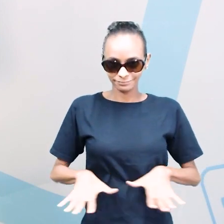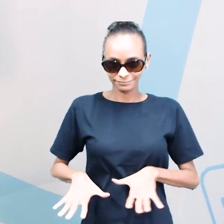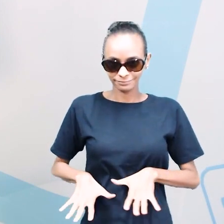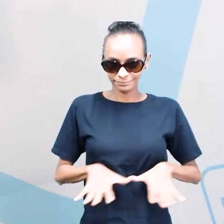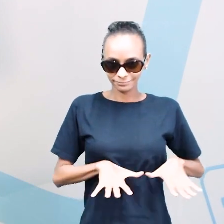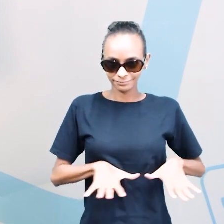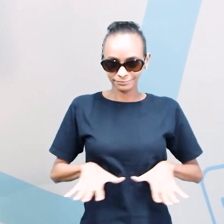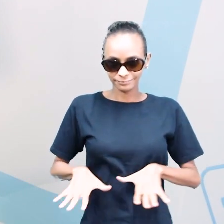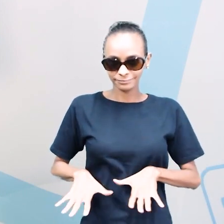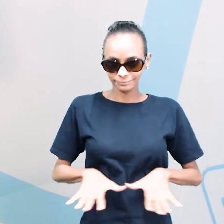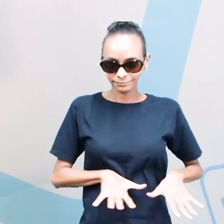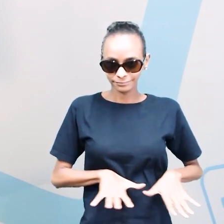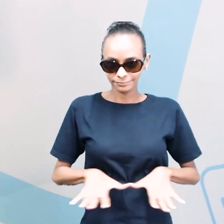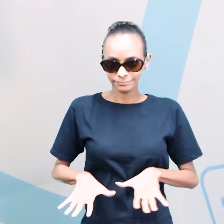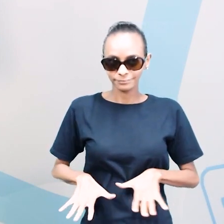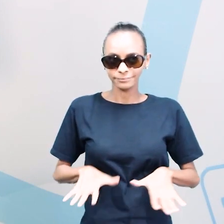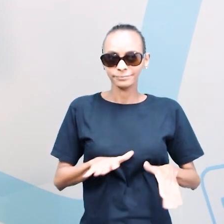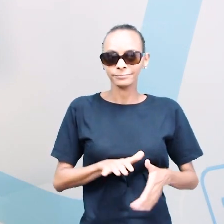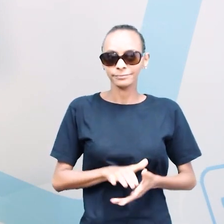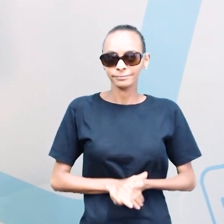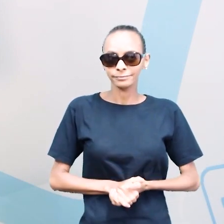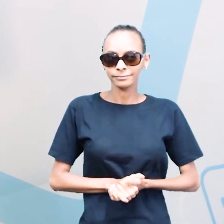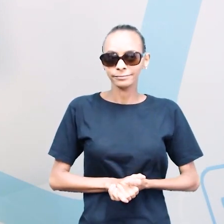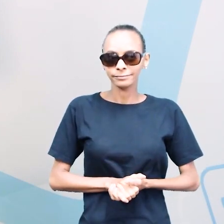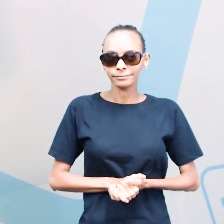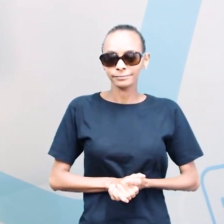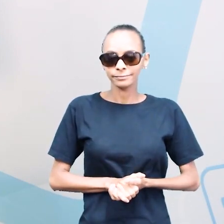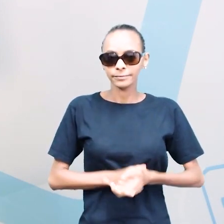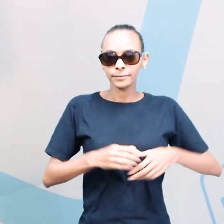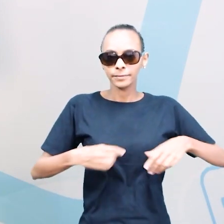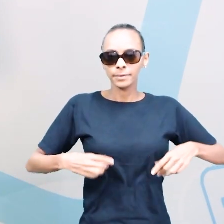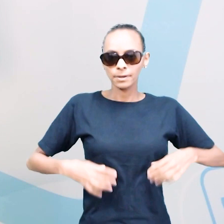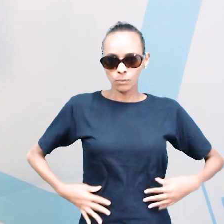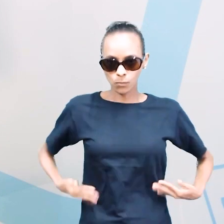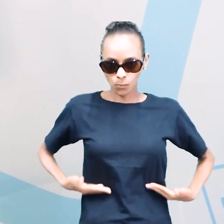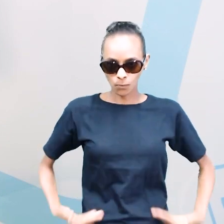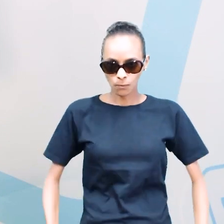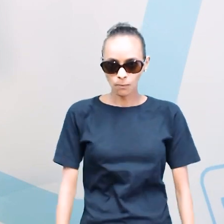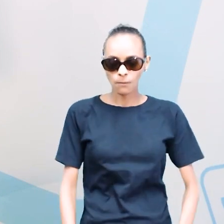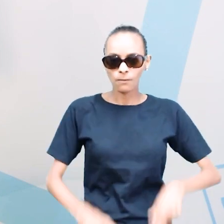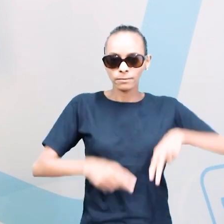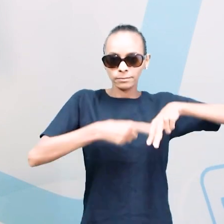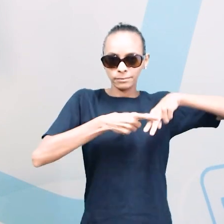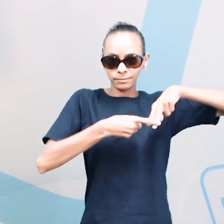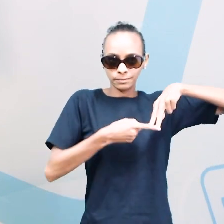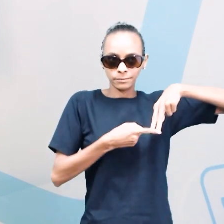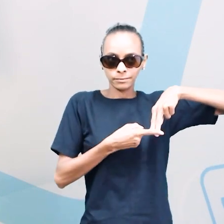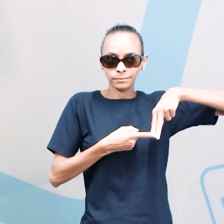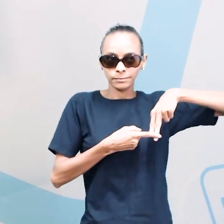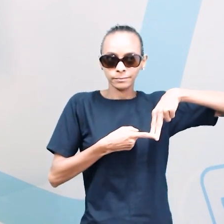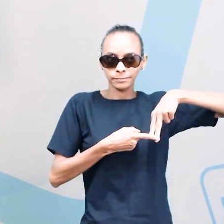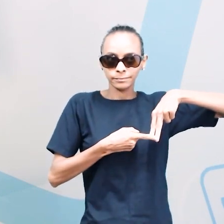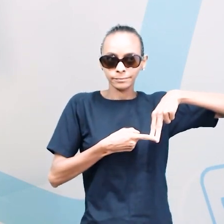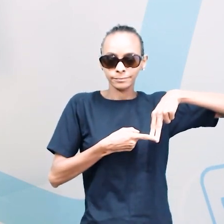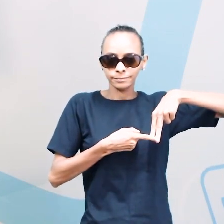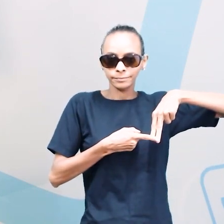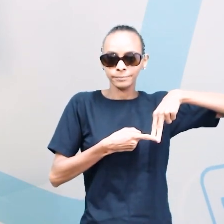Skirt. Pants. Pants.